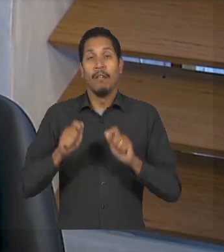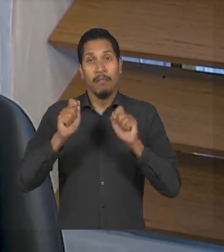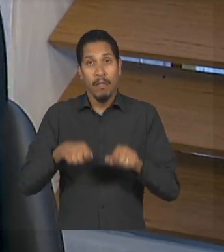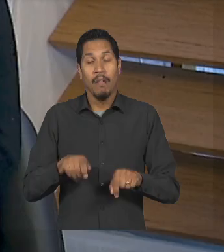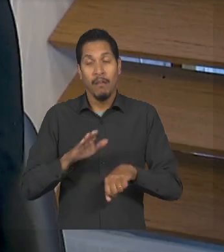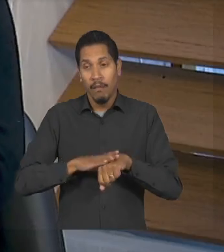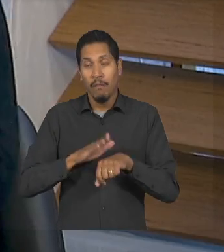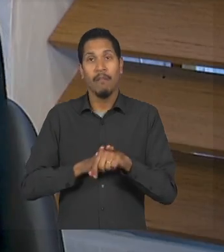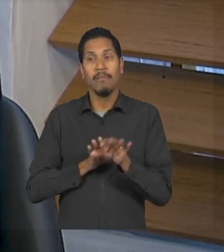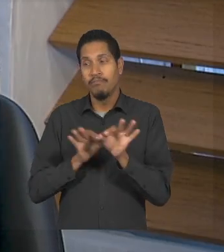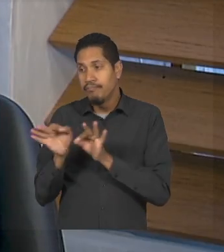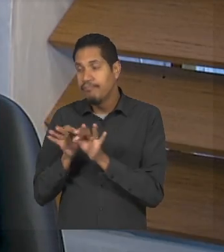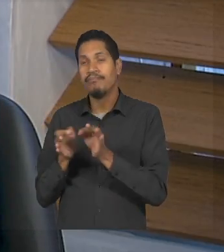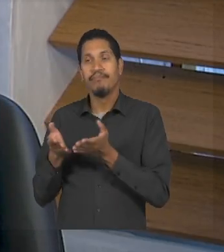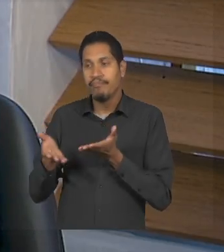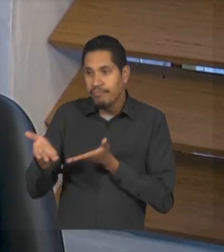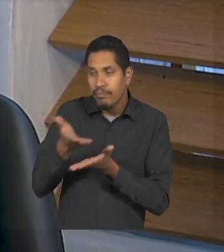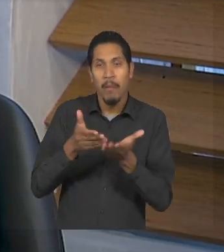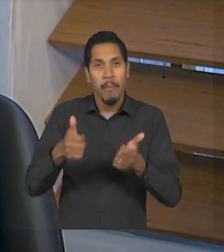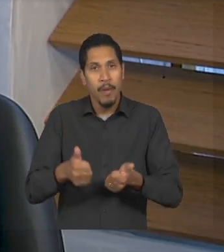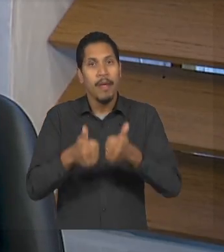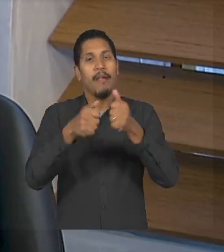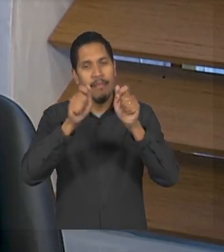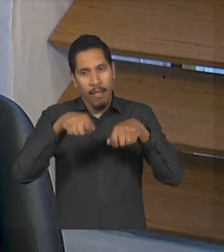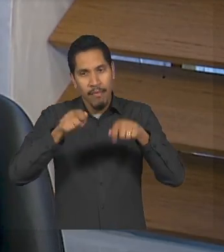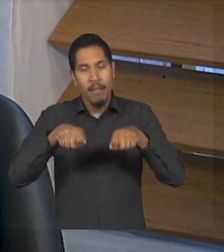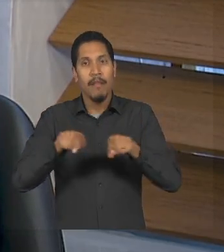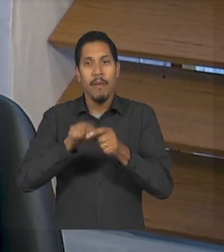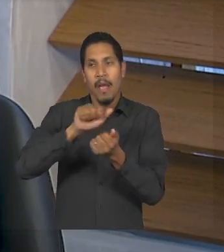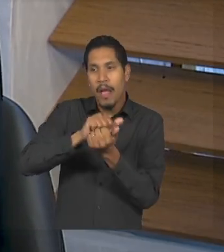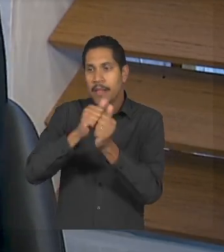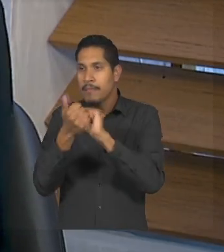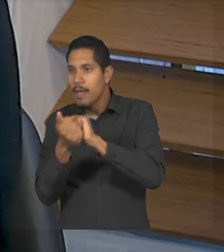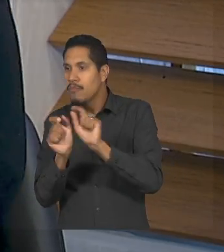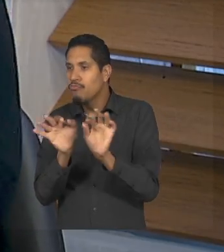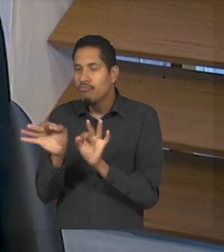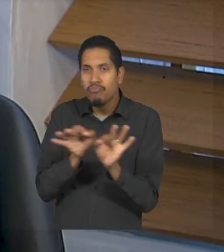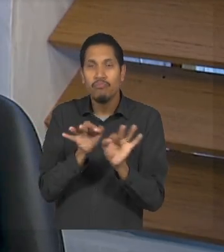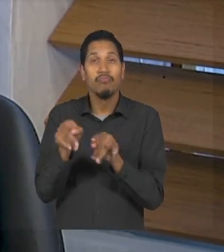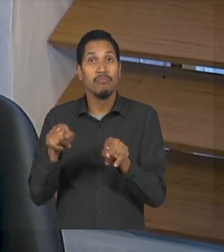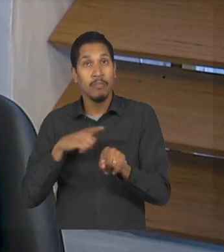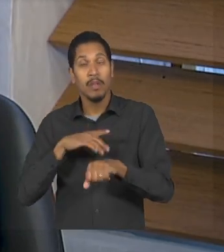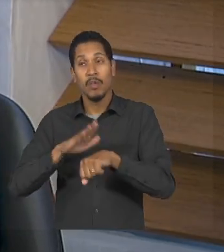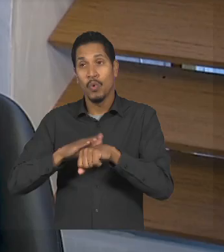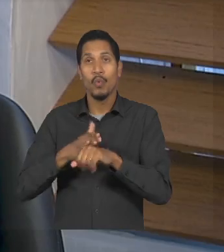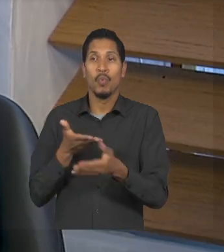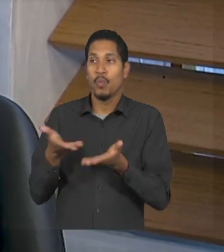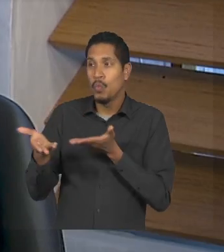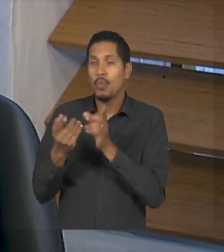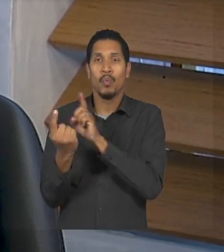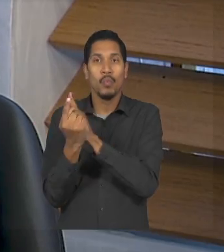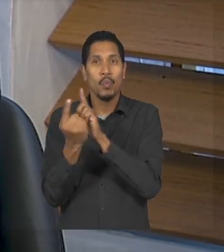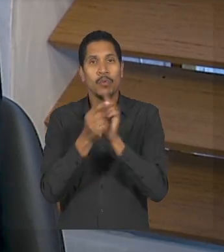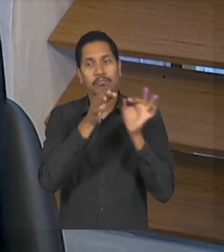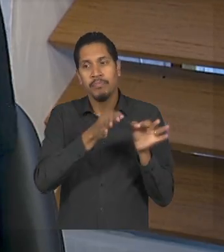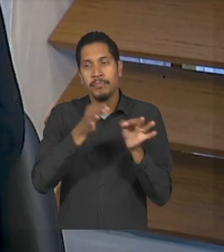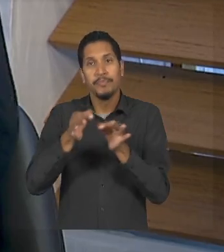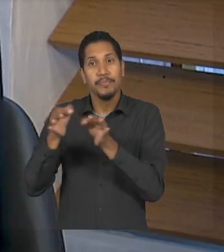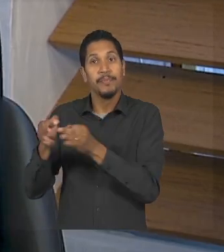reconduzida ela pode ser melhorada pode ser adaptada com os tratamentos adequados